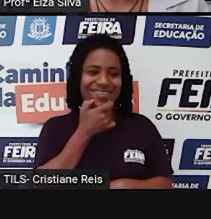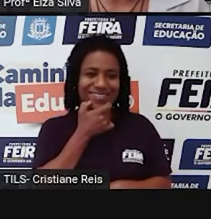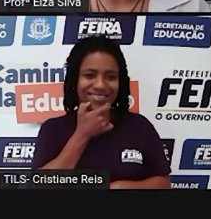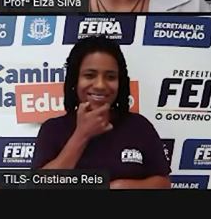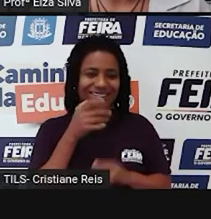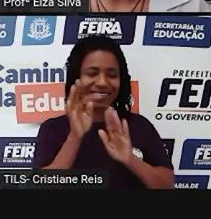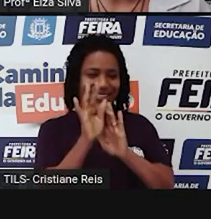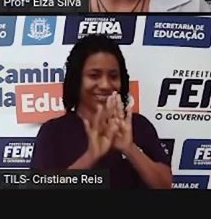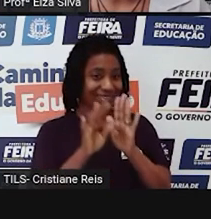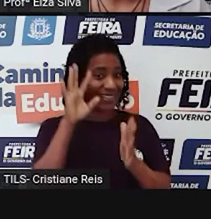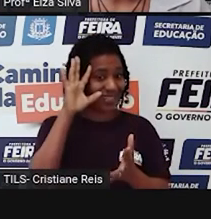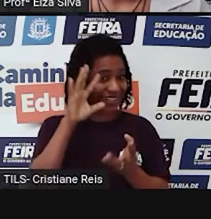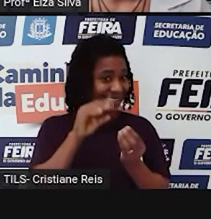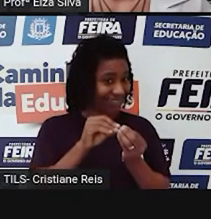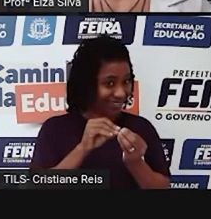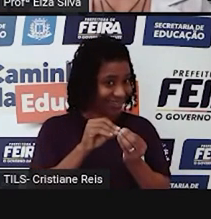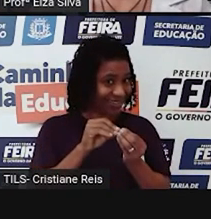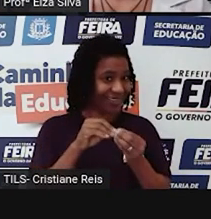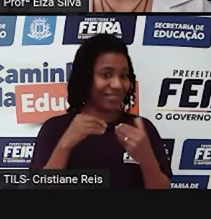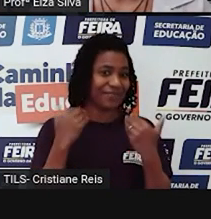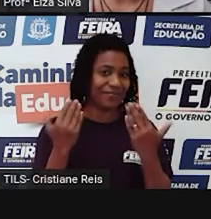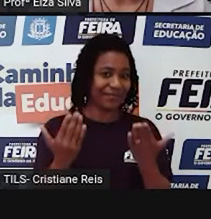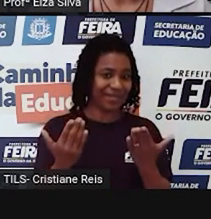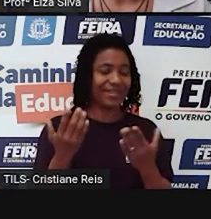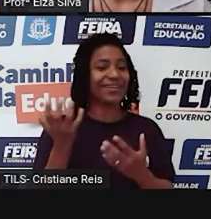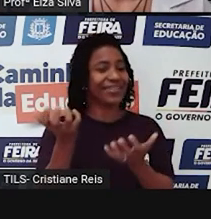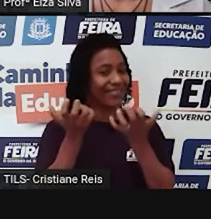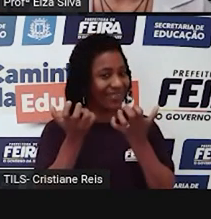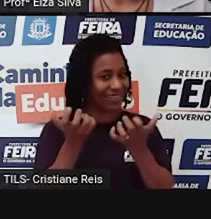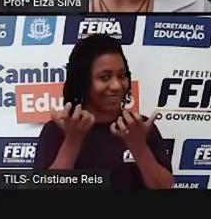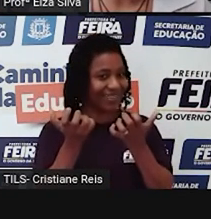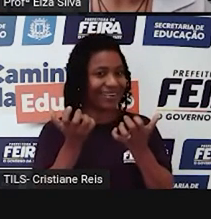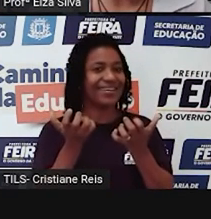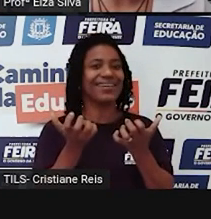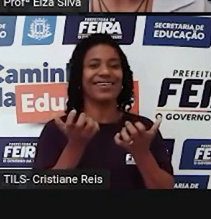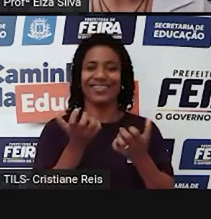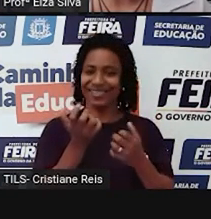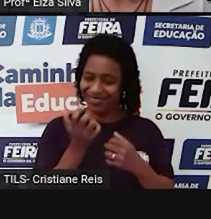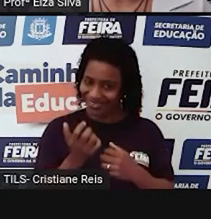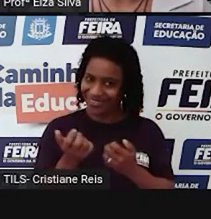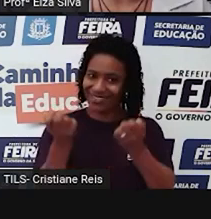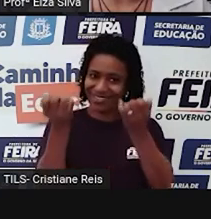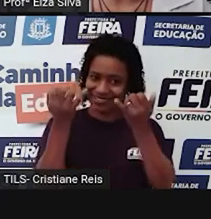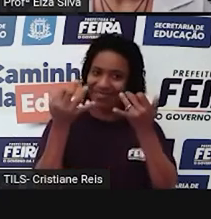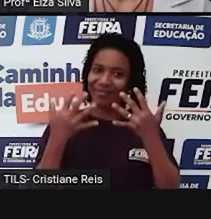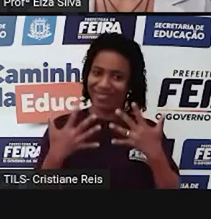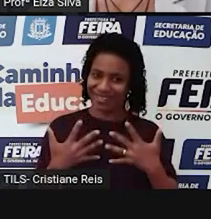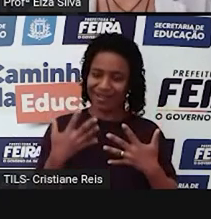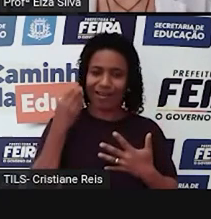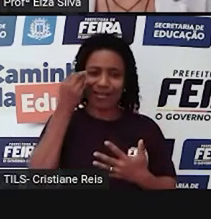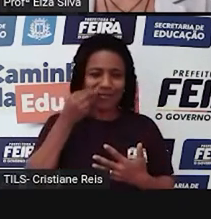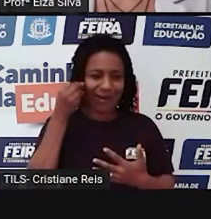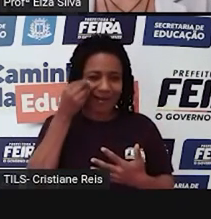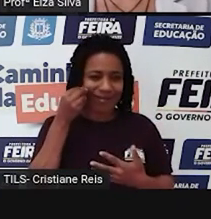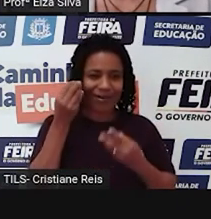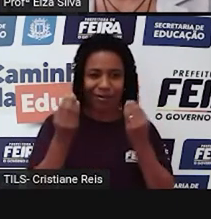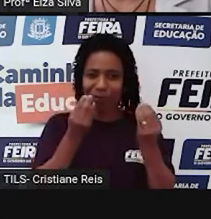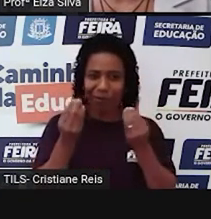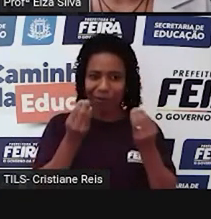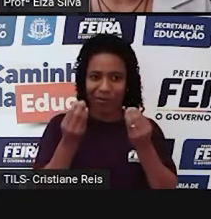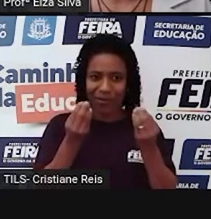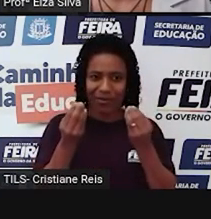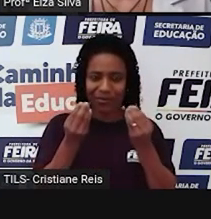em inglês? Eu quero saber sobre o resultado da sua experiência mas como é